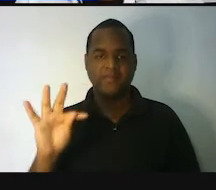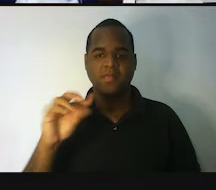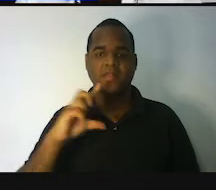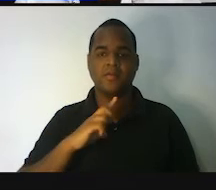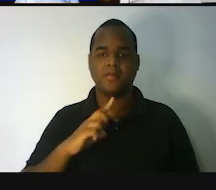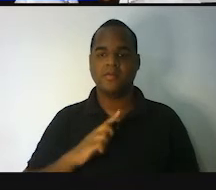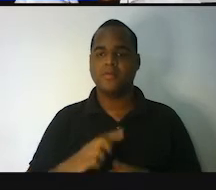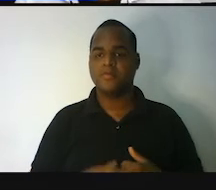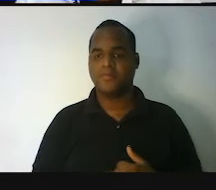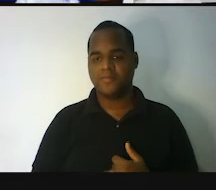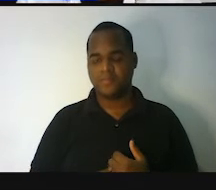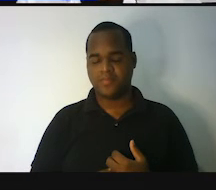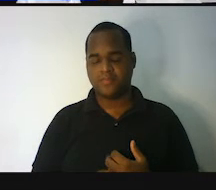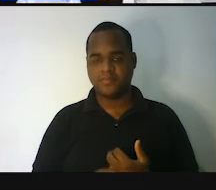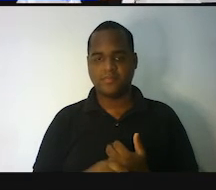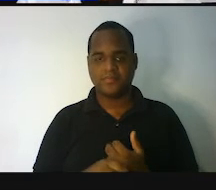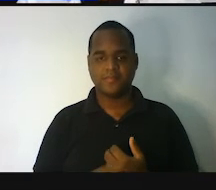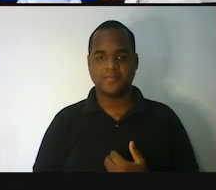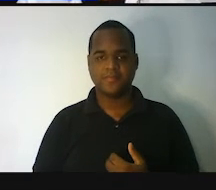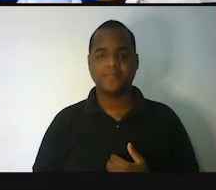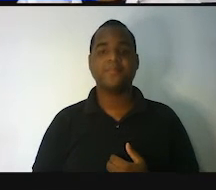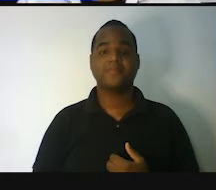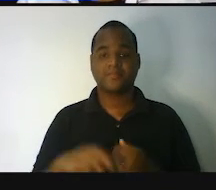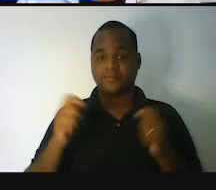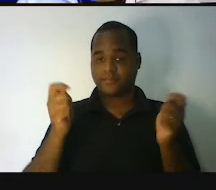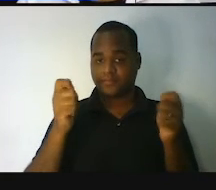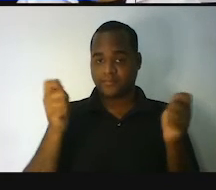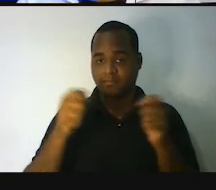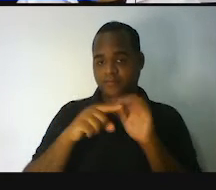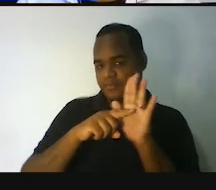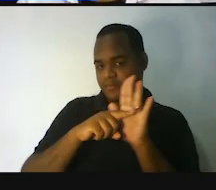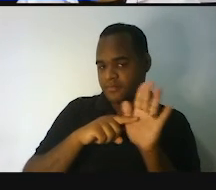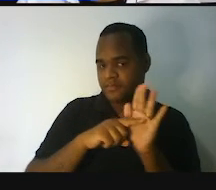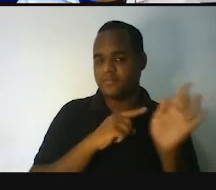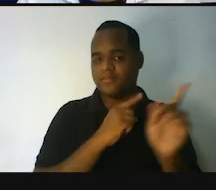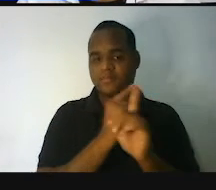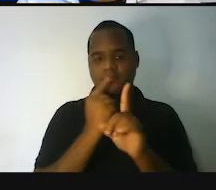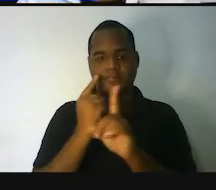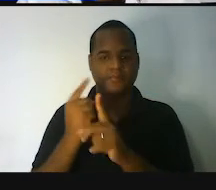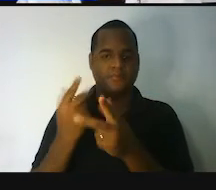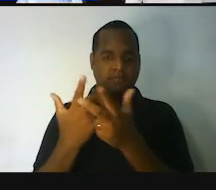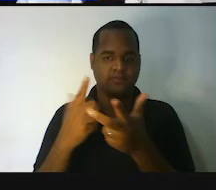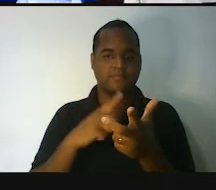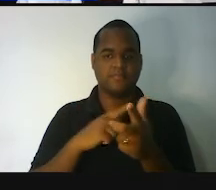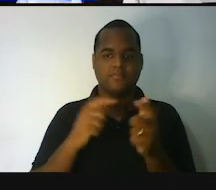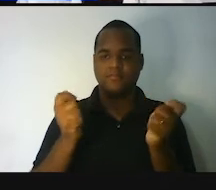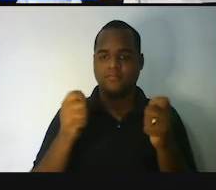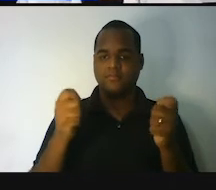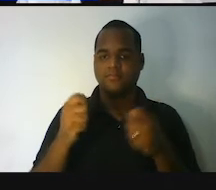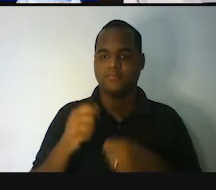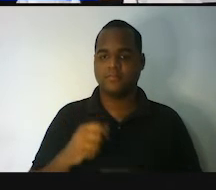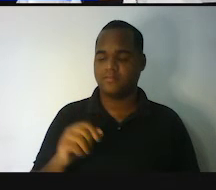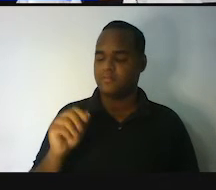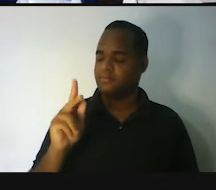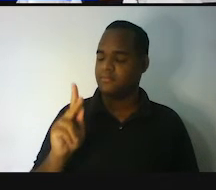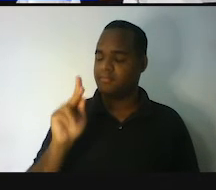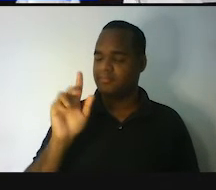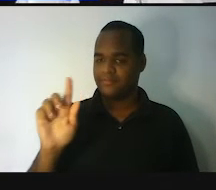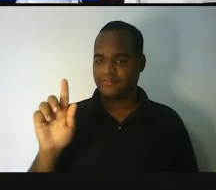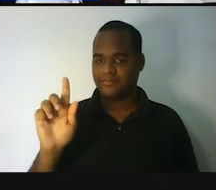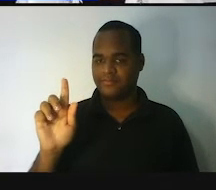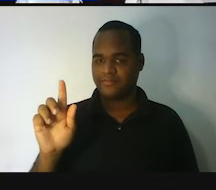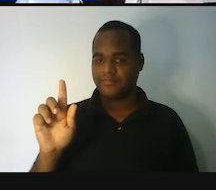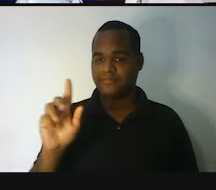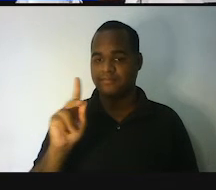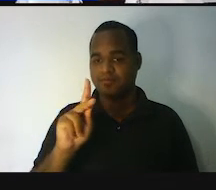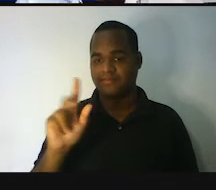temperatura, tá bom? Você pode até fazer uma pesquisazinha também a respeito disso. A nossa massa, que é o quilograma,